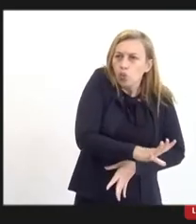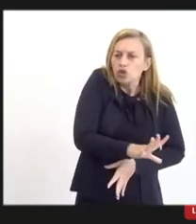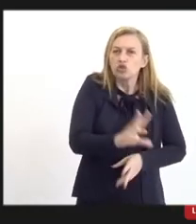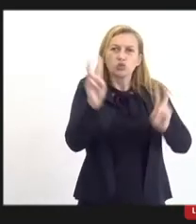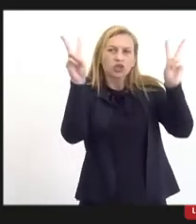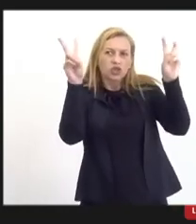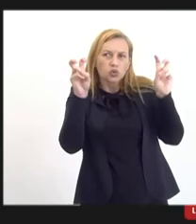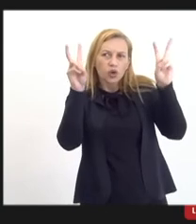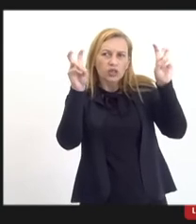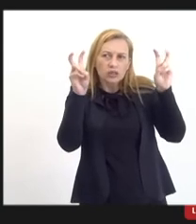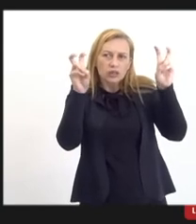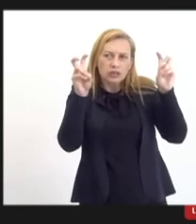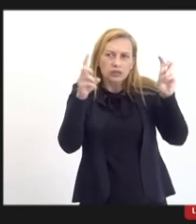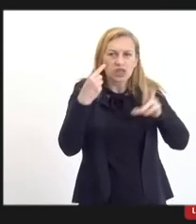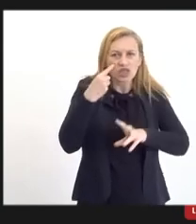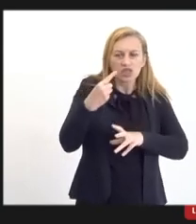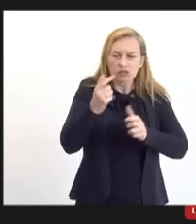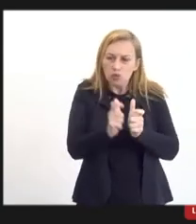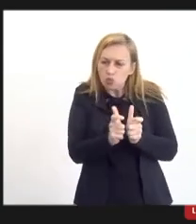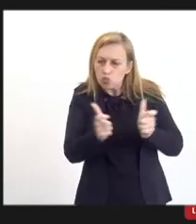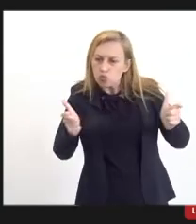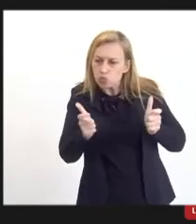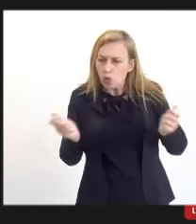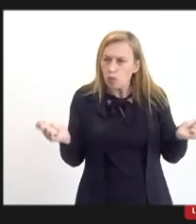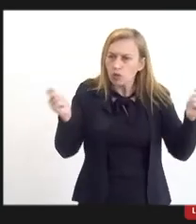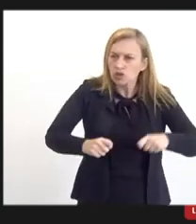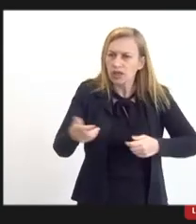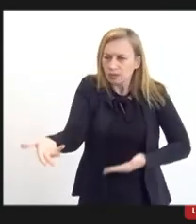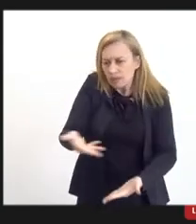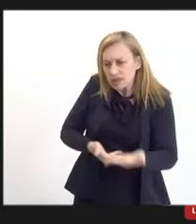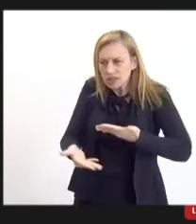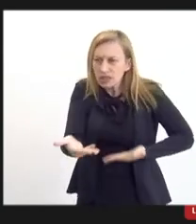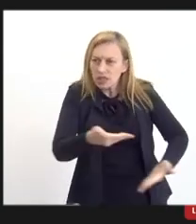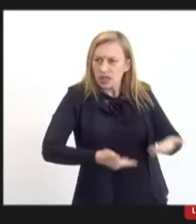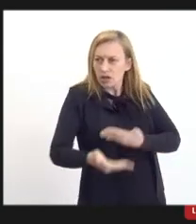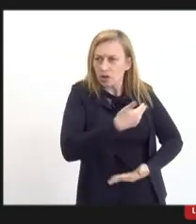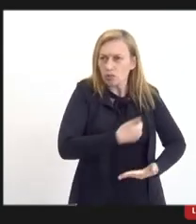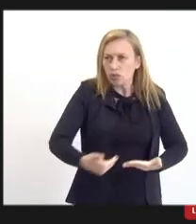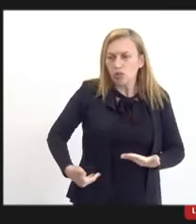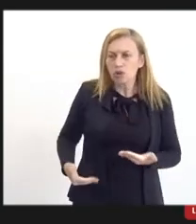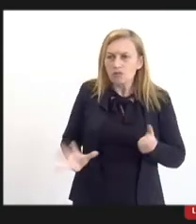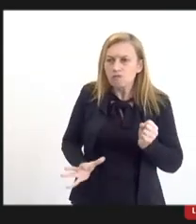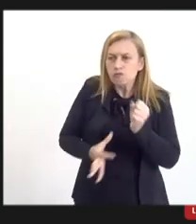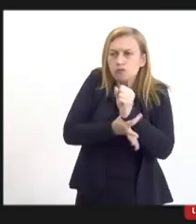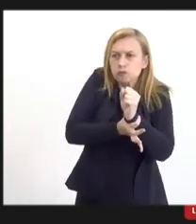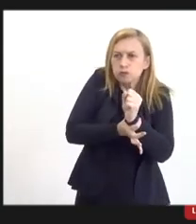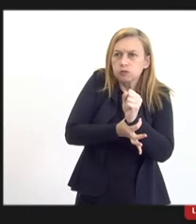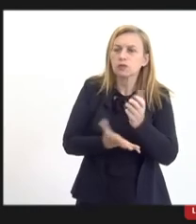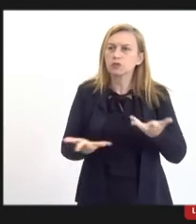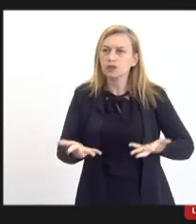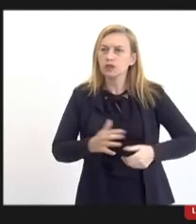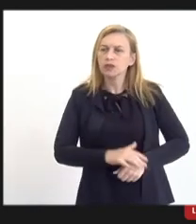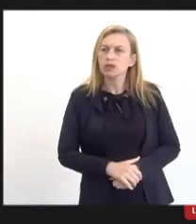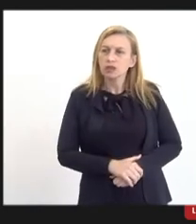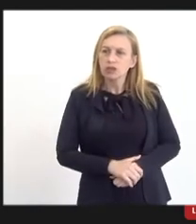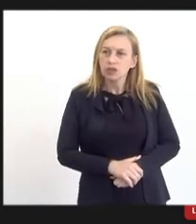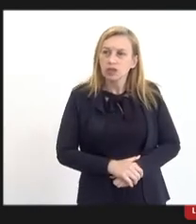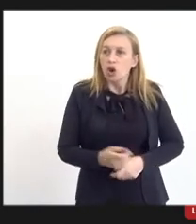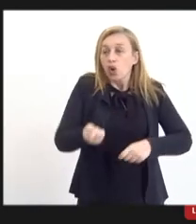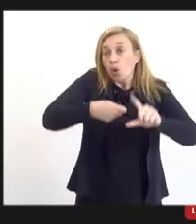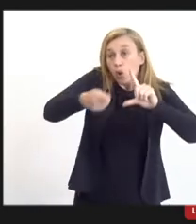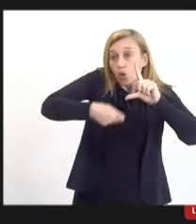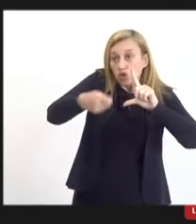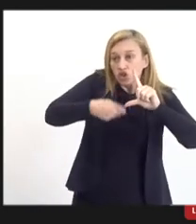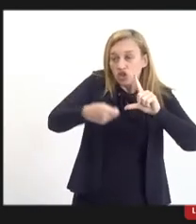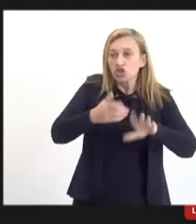a questão que a gente vê grande oportunidade de parceria público-privadas para a questão da segurança, como o Márcio falou, questões logísticas,